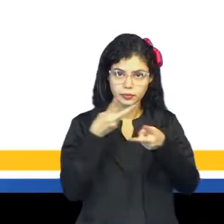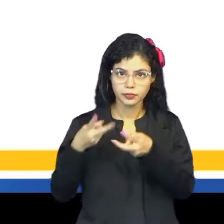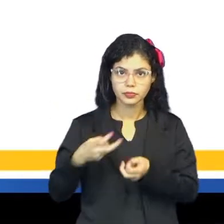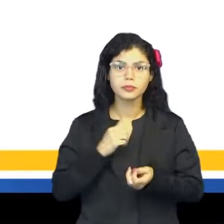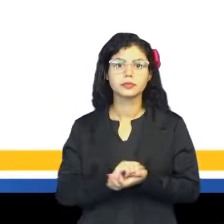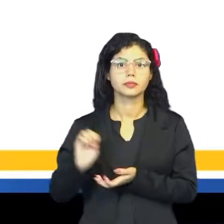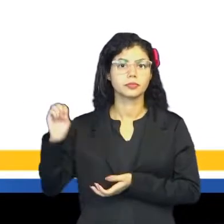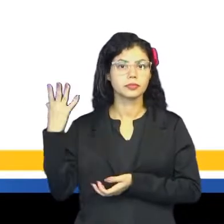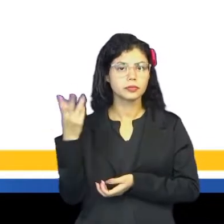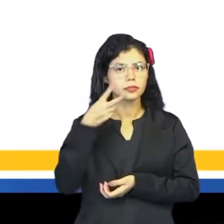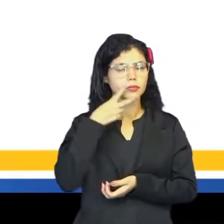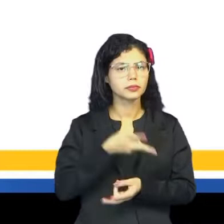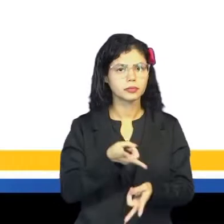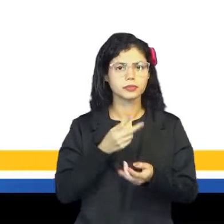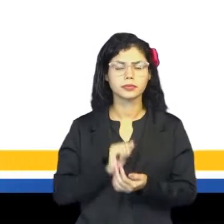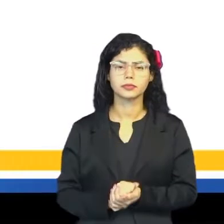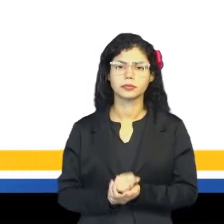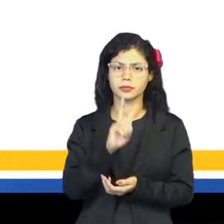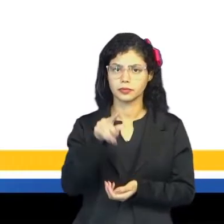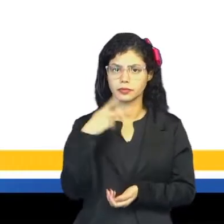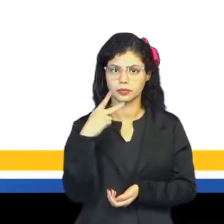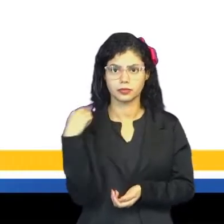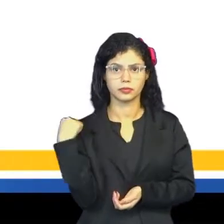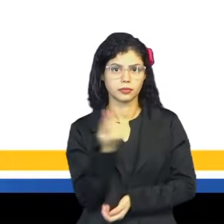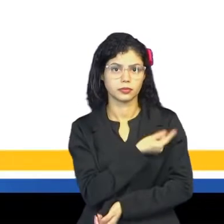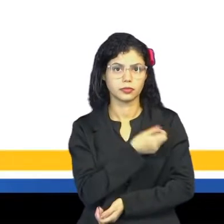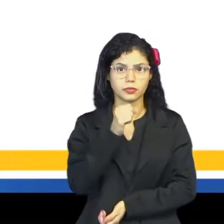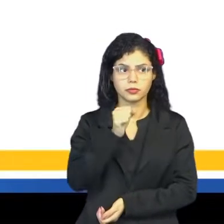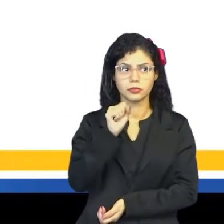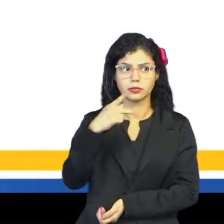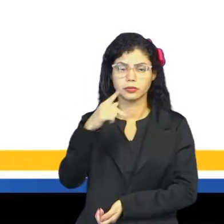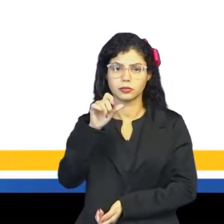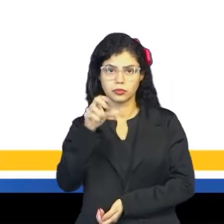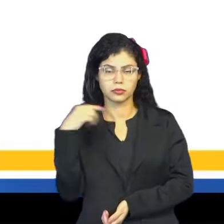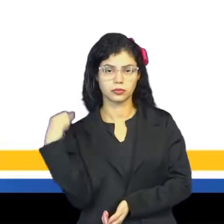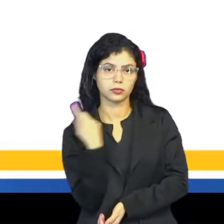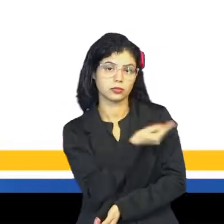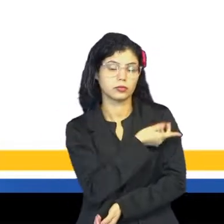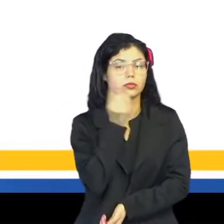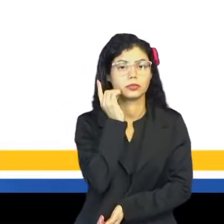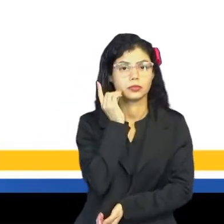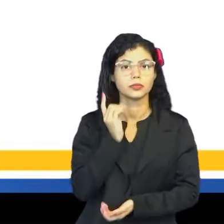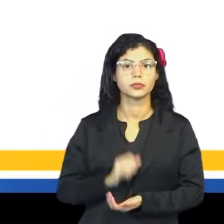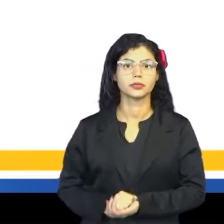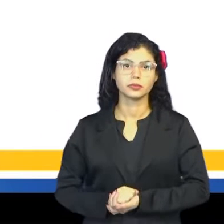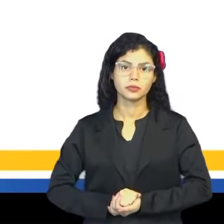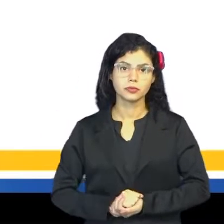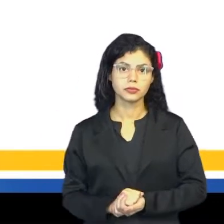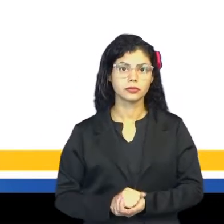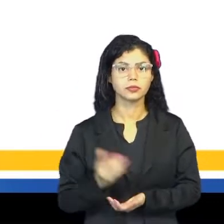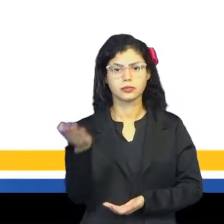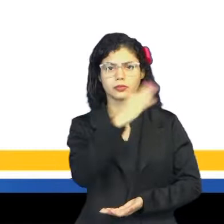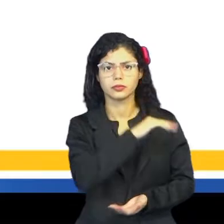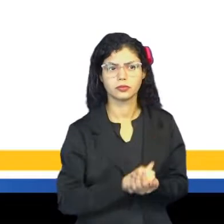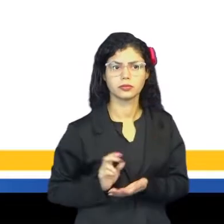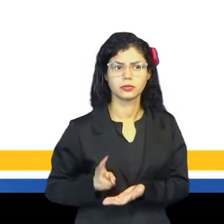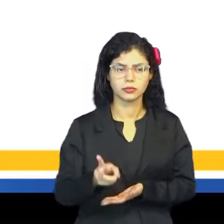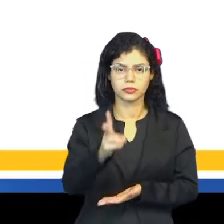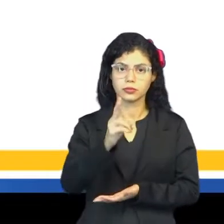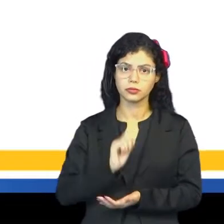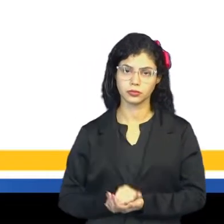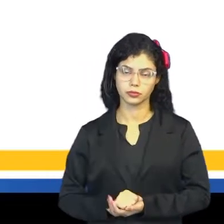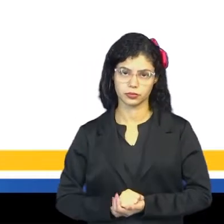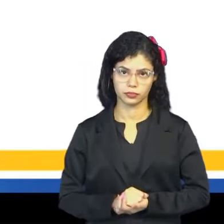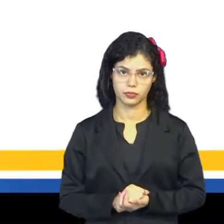Nesse caso, vocês observando aí que nós vamos falar de pesos do nosso cotidiano, tá? Então, vamos lá, continuando.